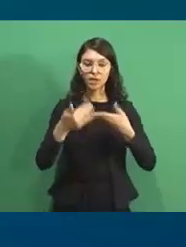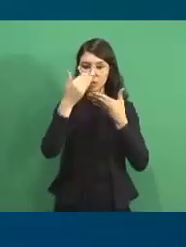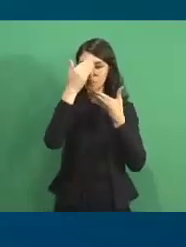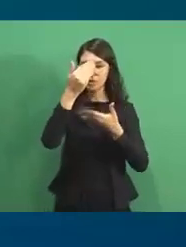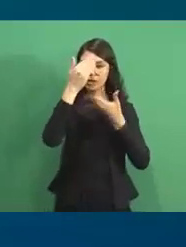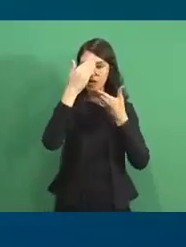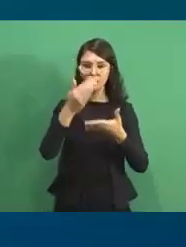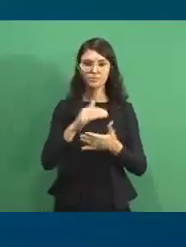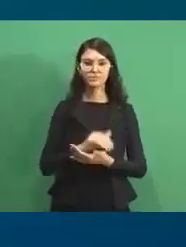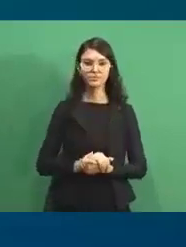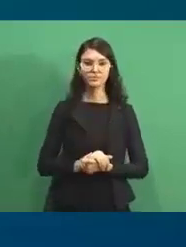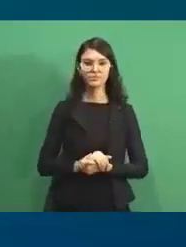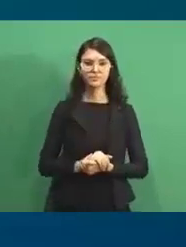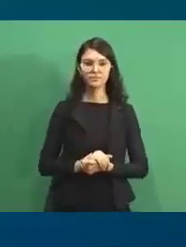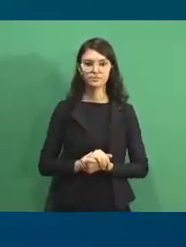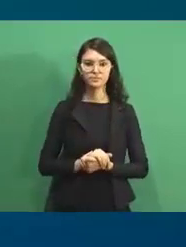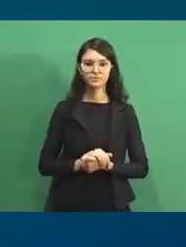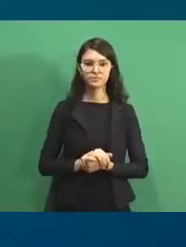obrigada.